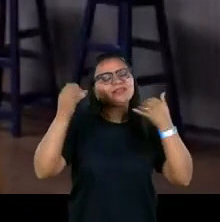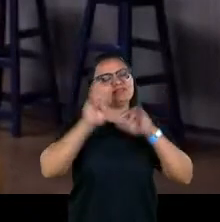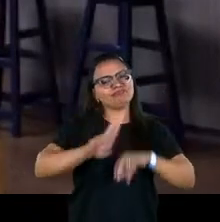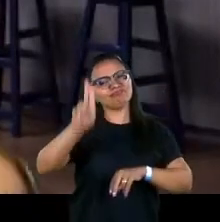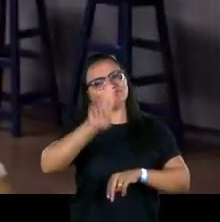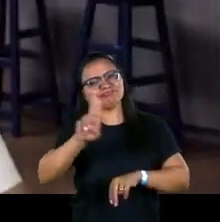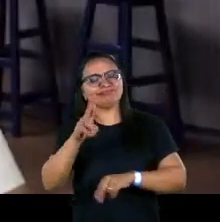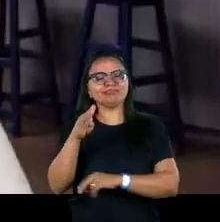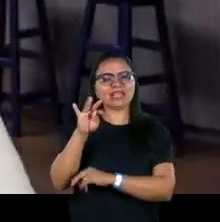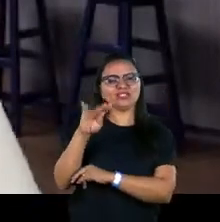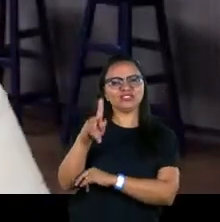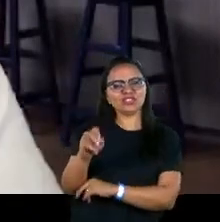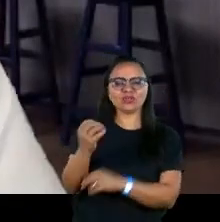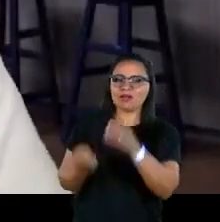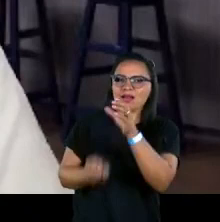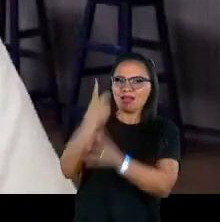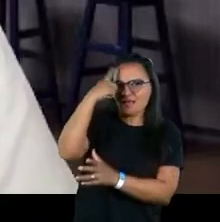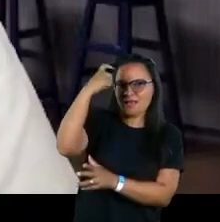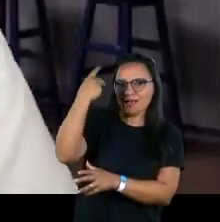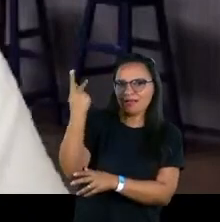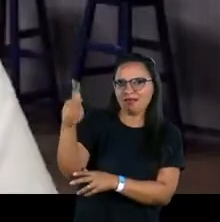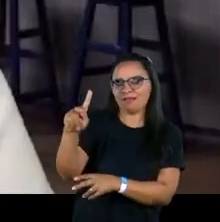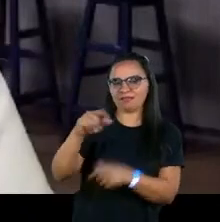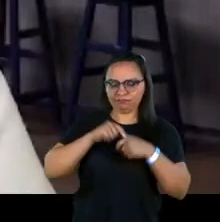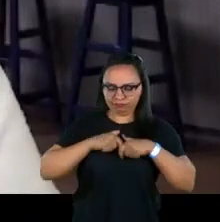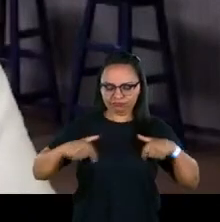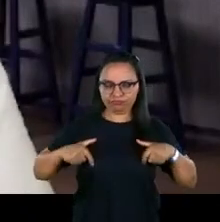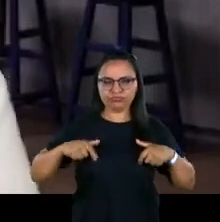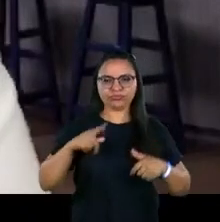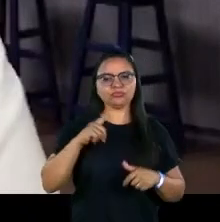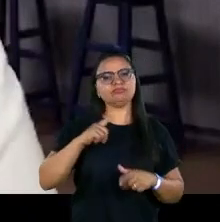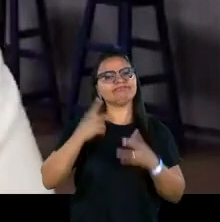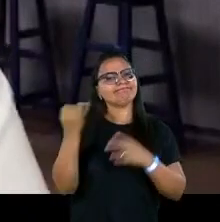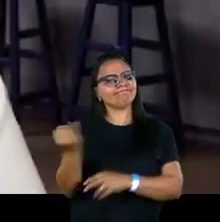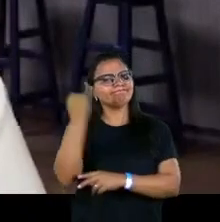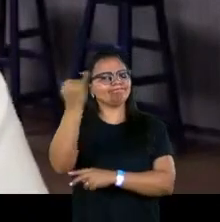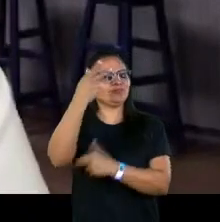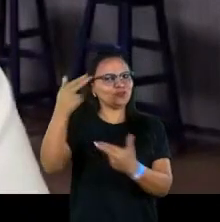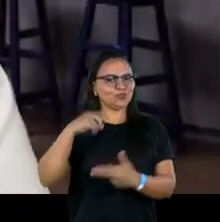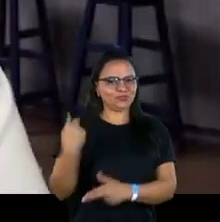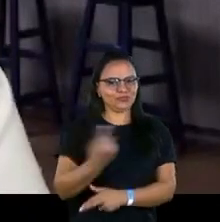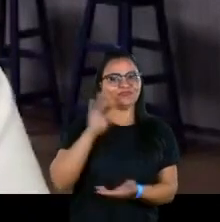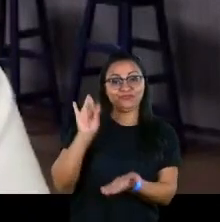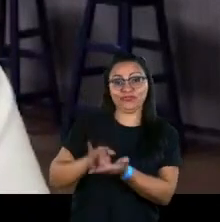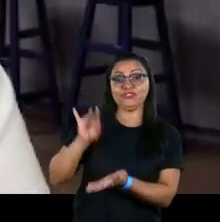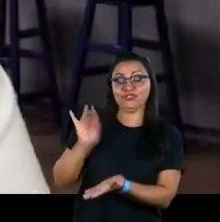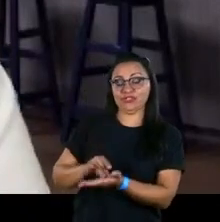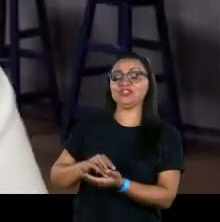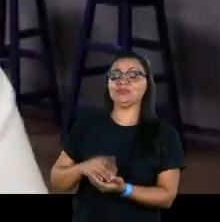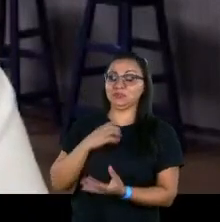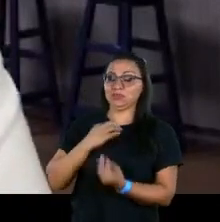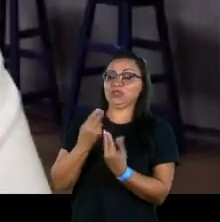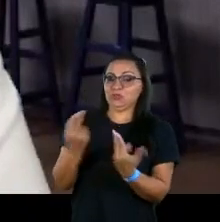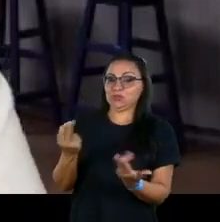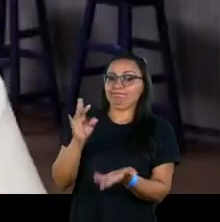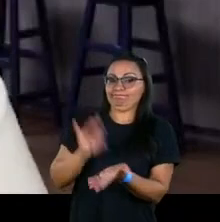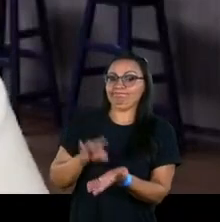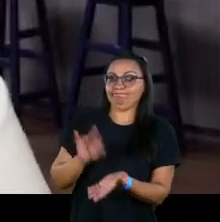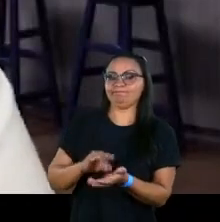do Betinho, criada pelo Betinho e que diz muita coisa aí para a gente. É verdade. Diz muita coisa.